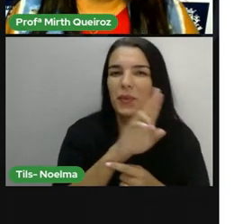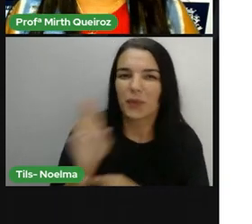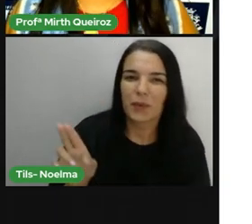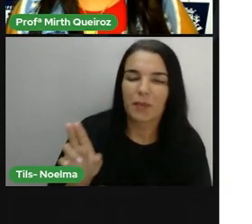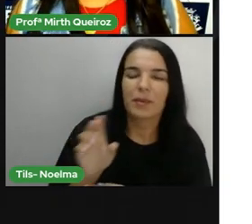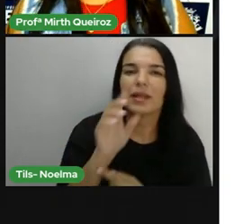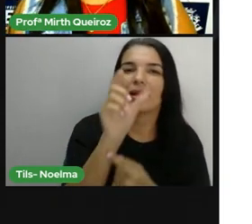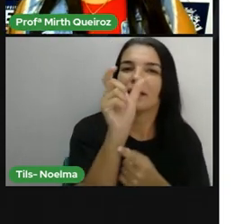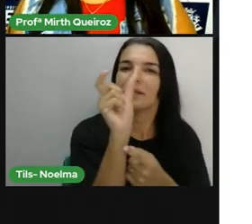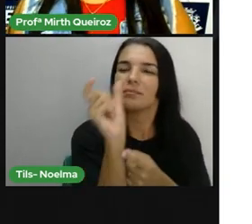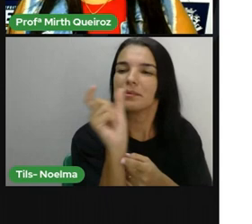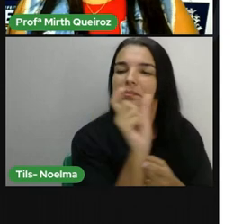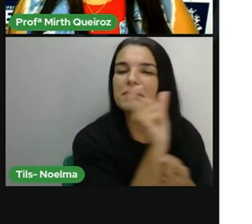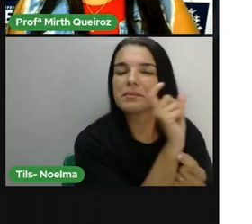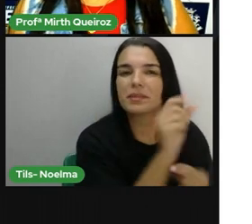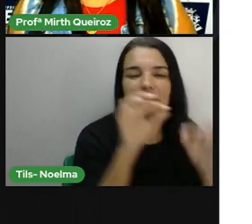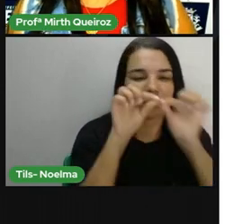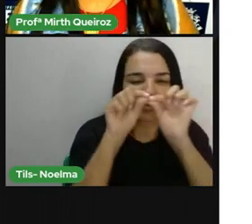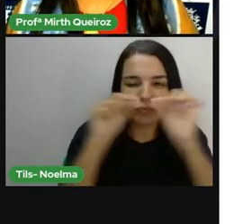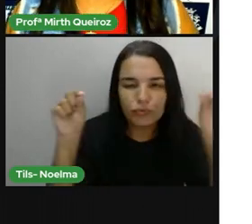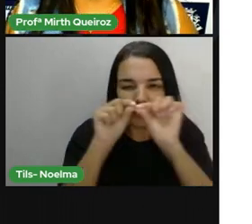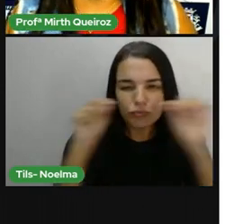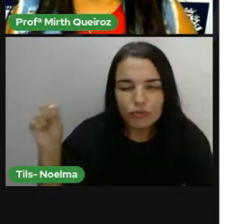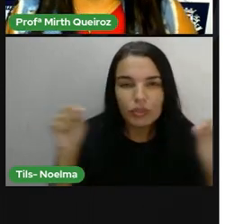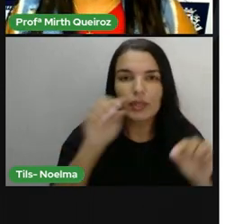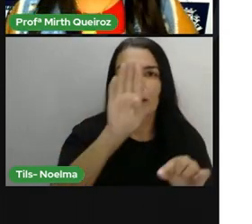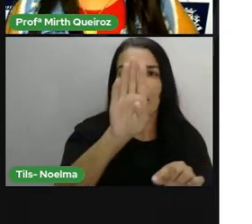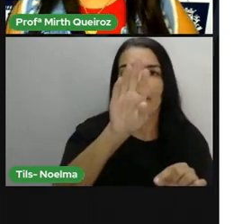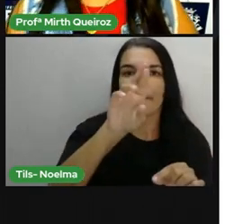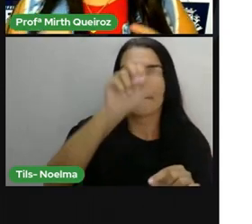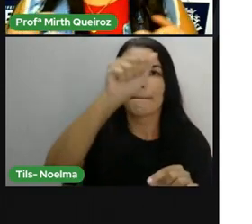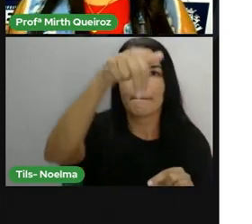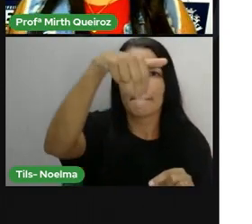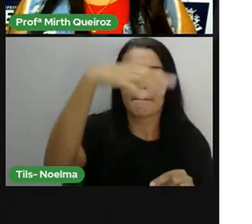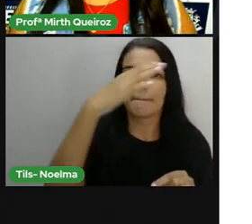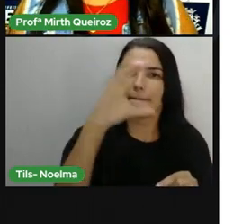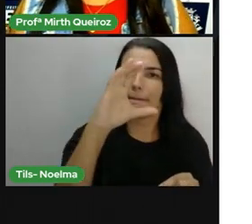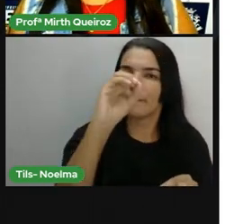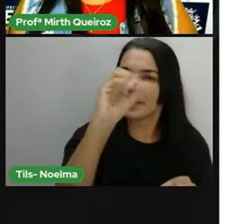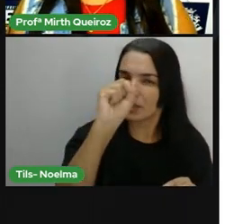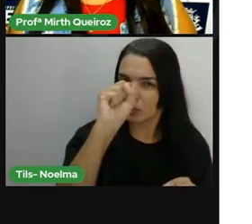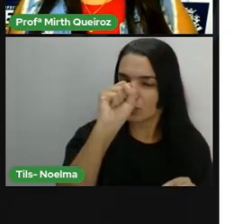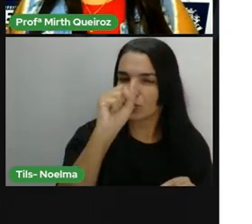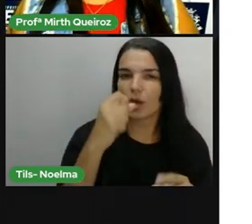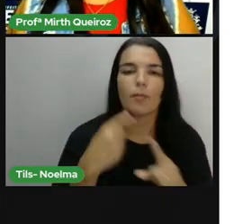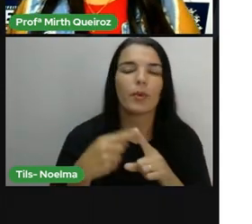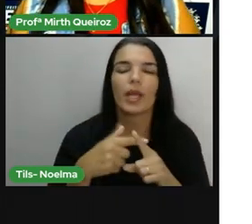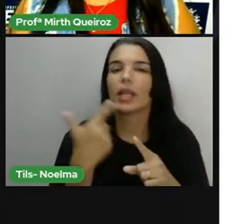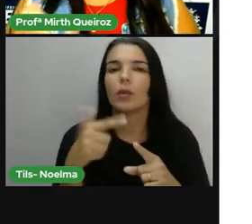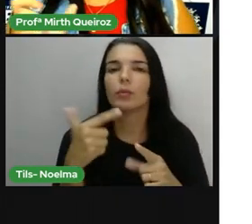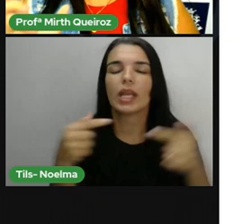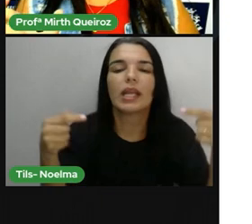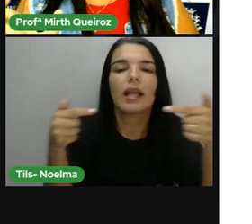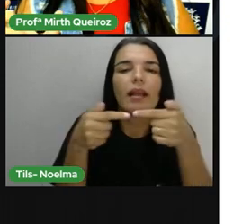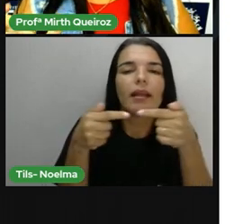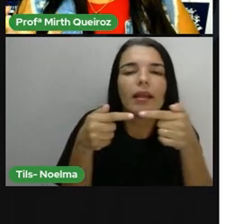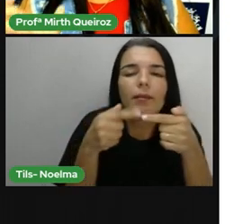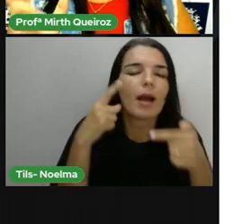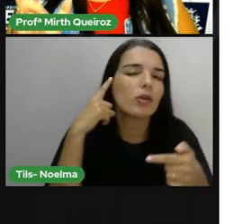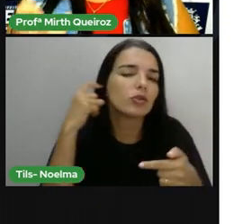brancos. Porque são versos sem rimas. Esses versos não têm palavras com alguma